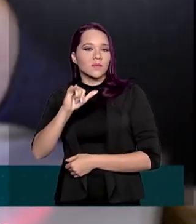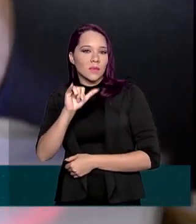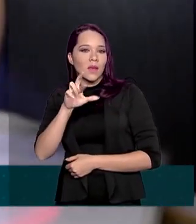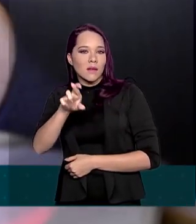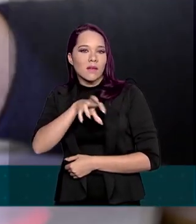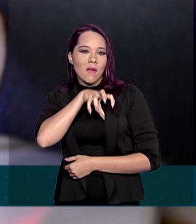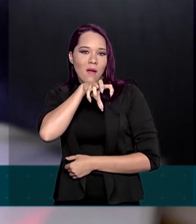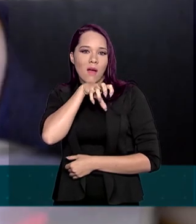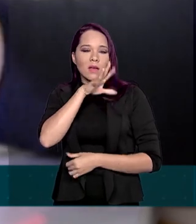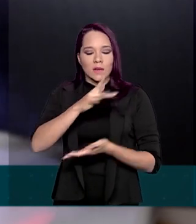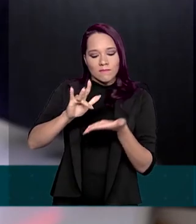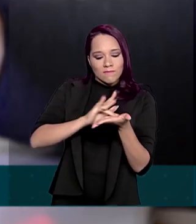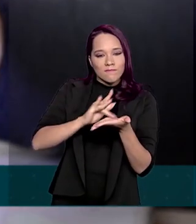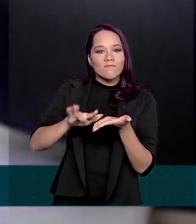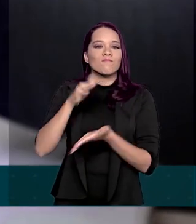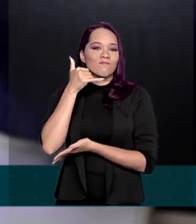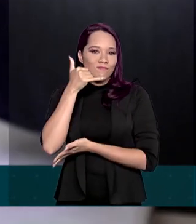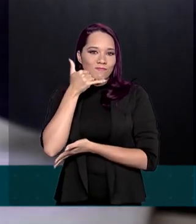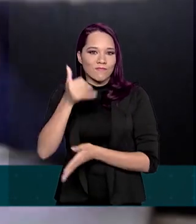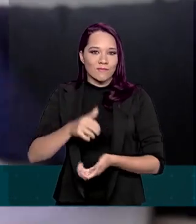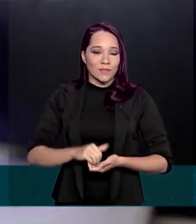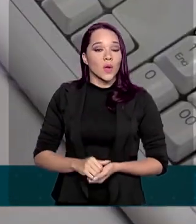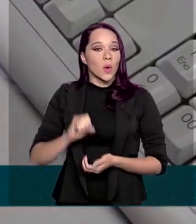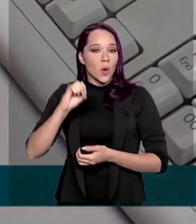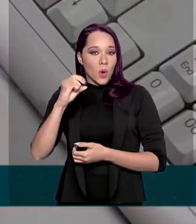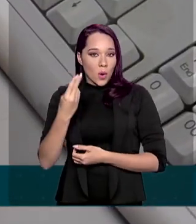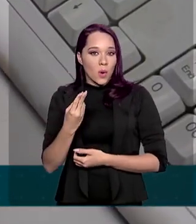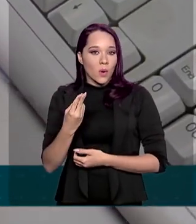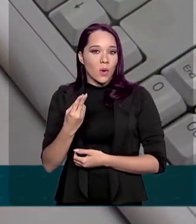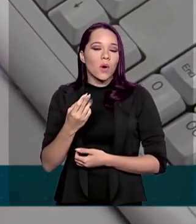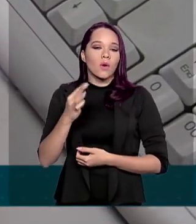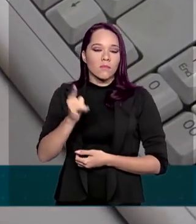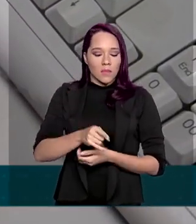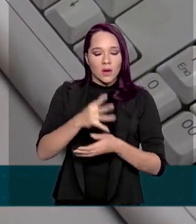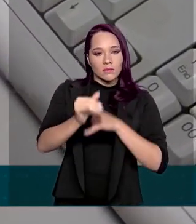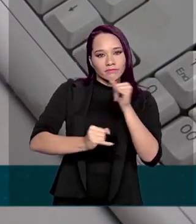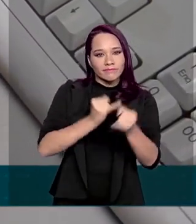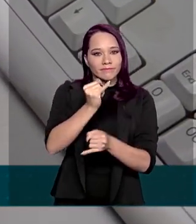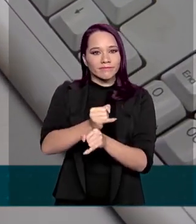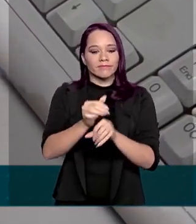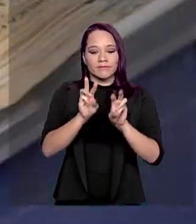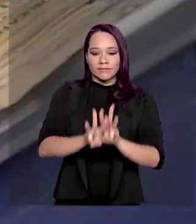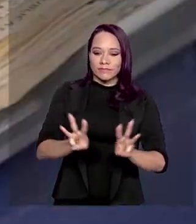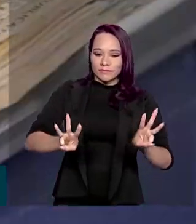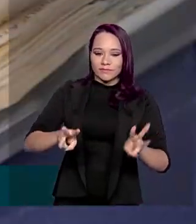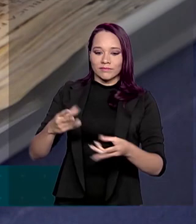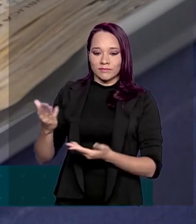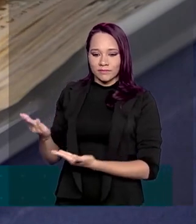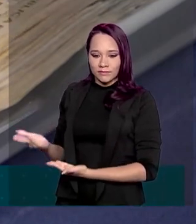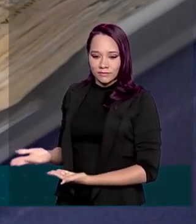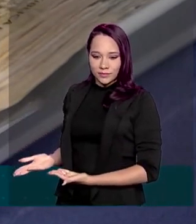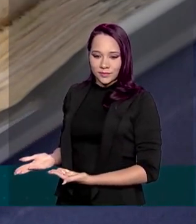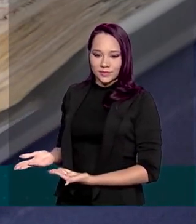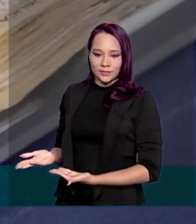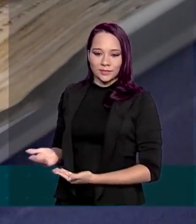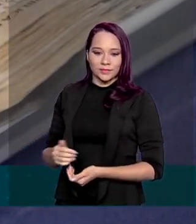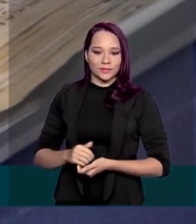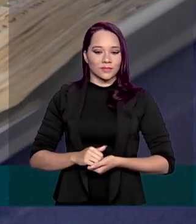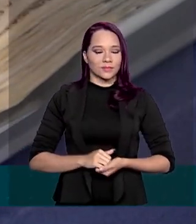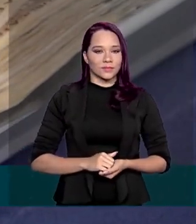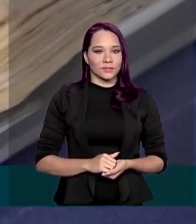disponível para tablets e smartphones, ou a página na internet idg.receita